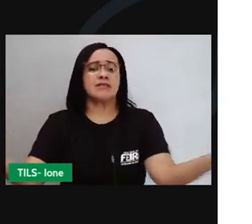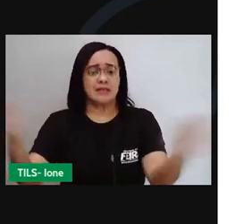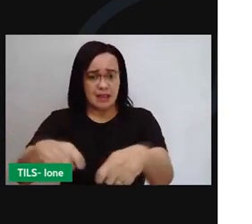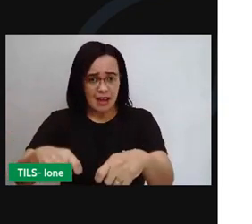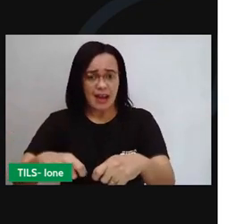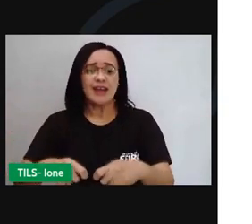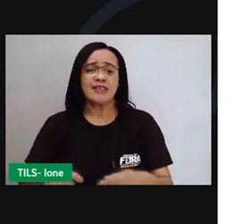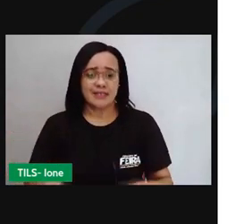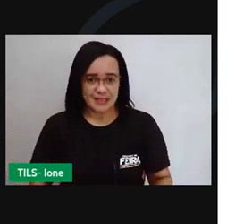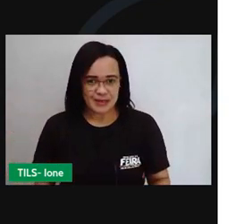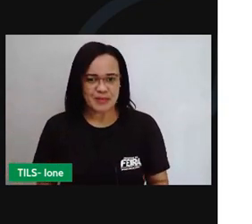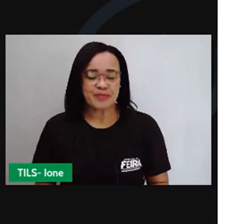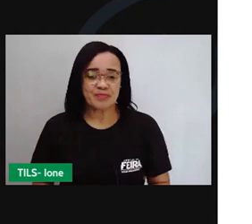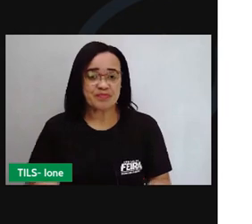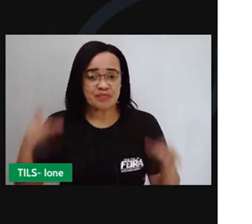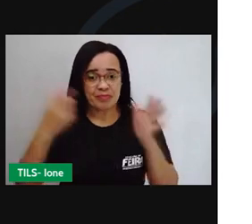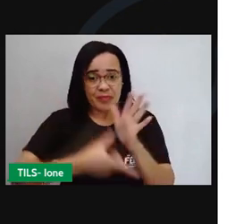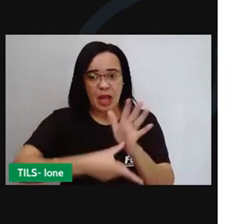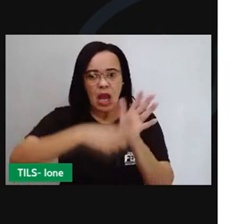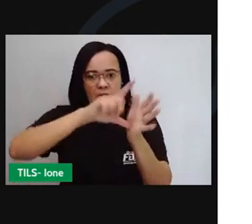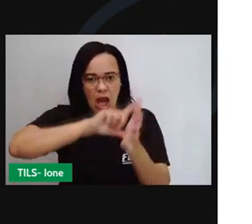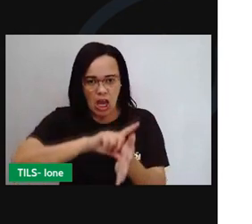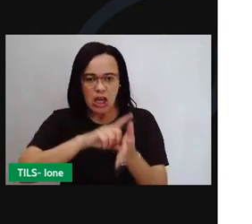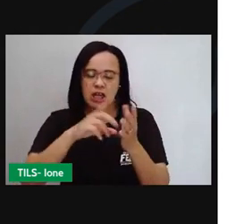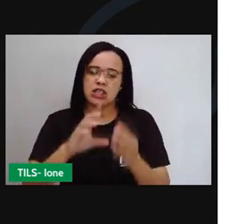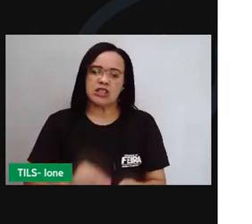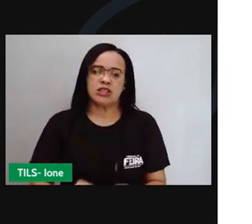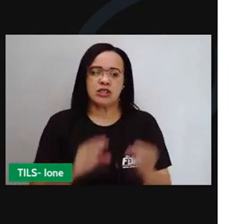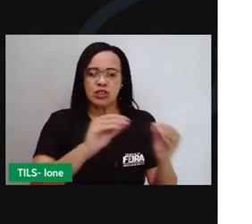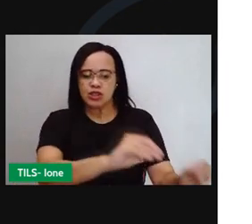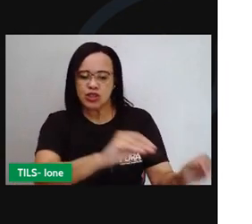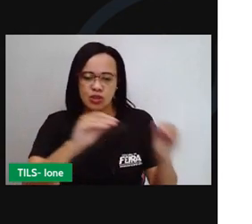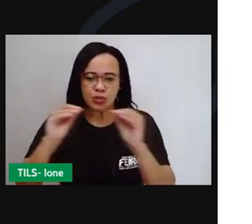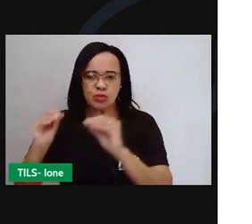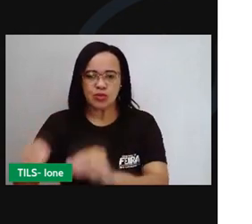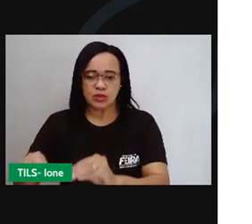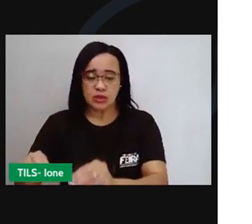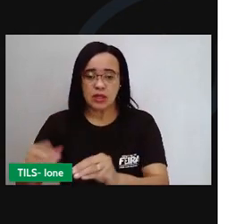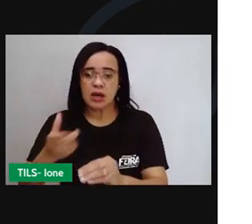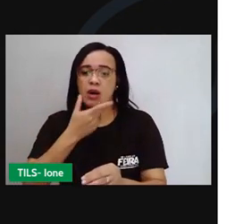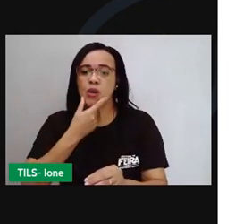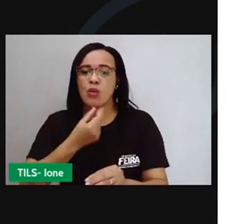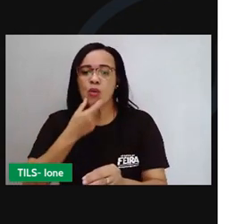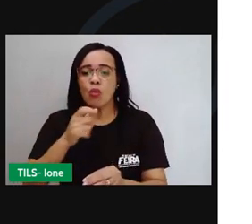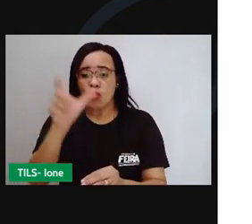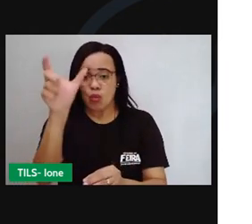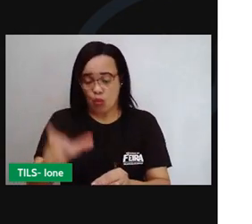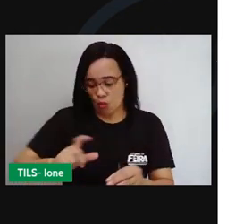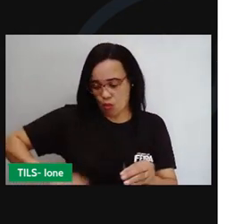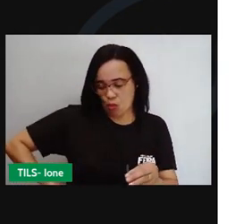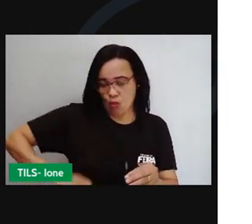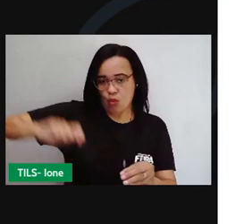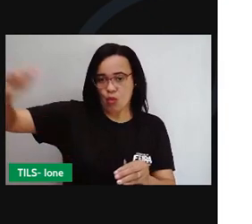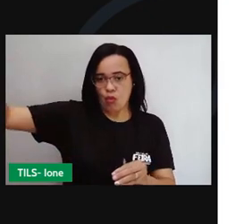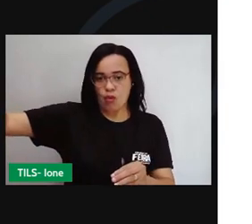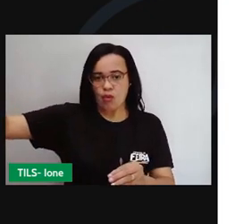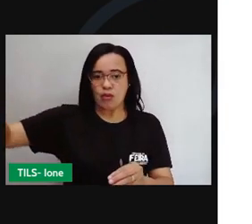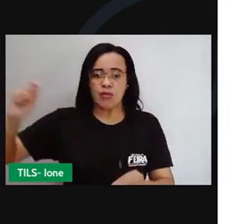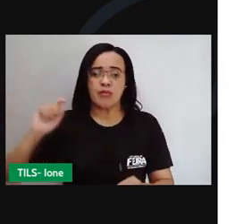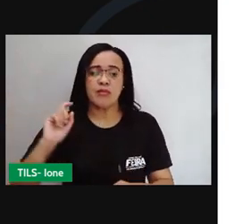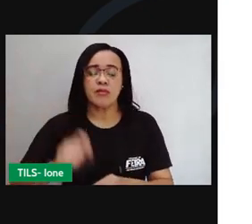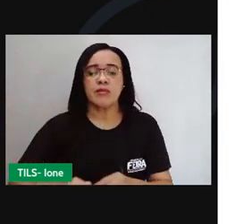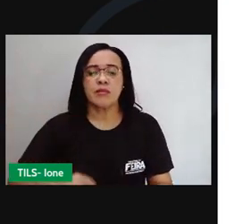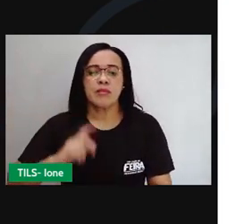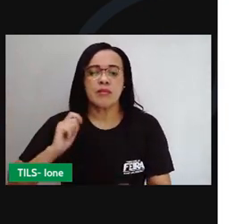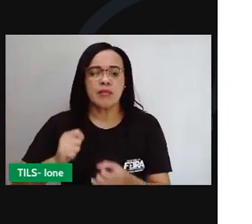Antes de zarpar para o rio, Dom João ainda cria uma escola de cirurgia, autoriza fábricas de vidro e de pólvora e uma companhia de